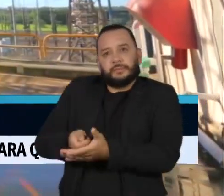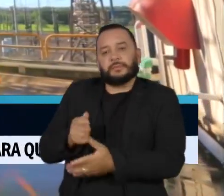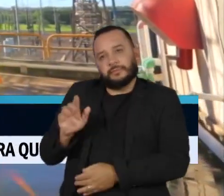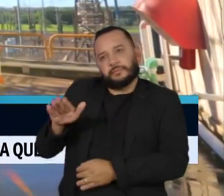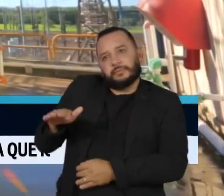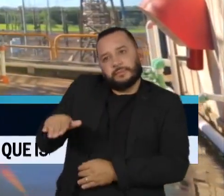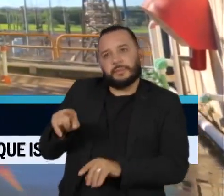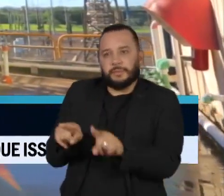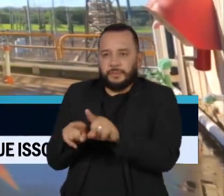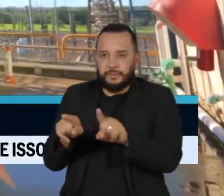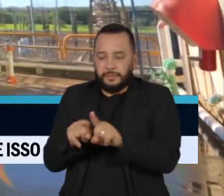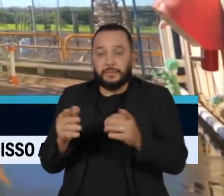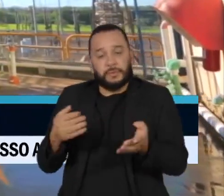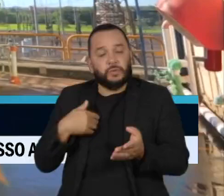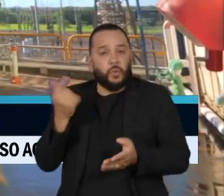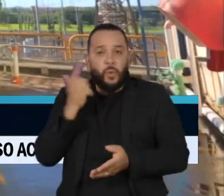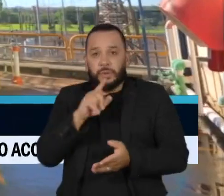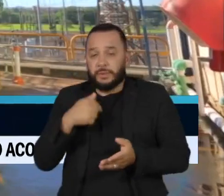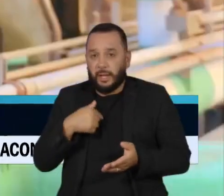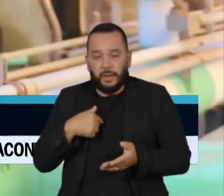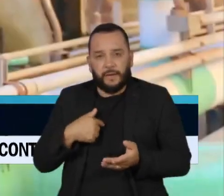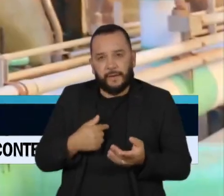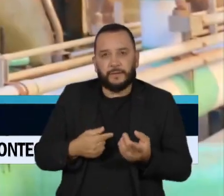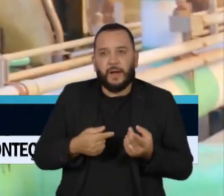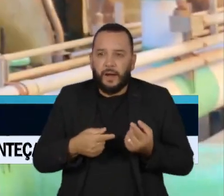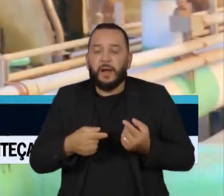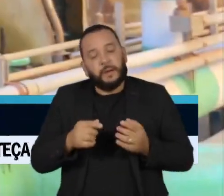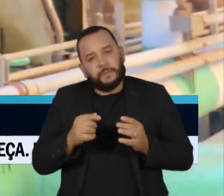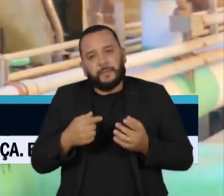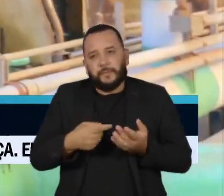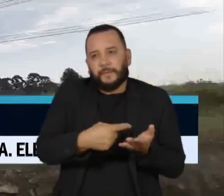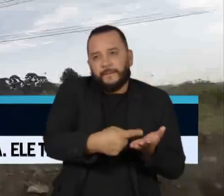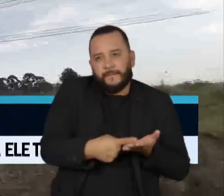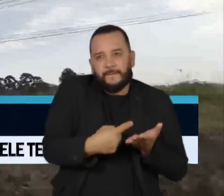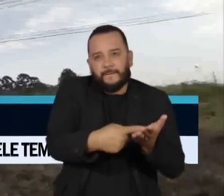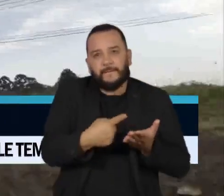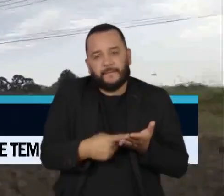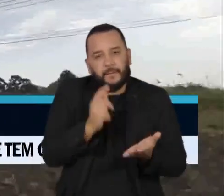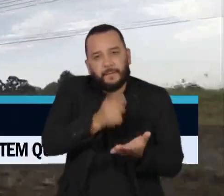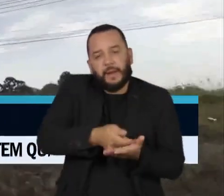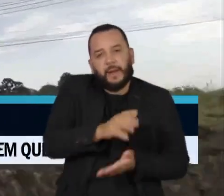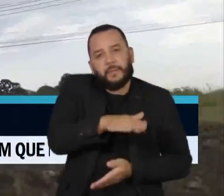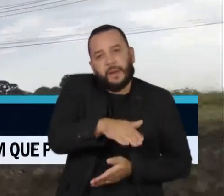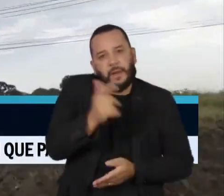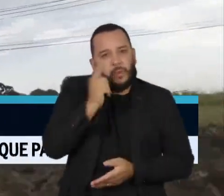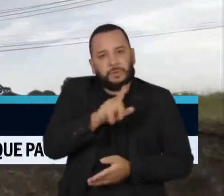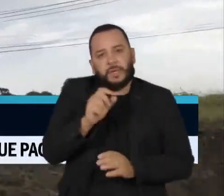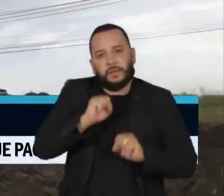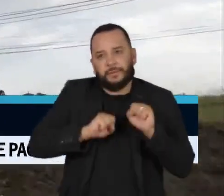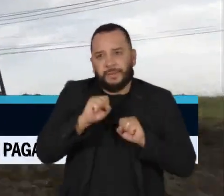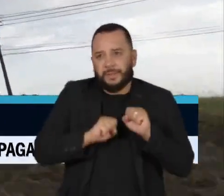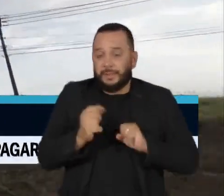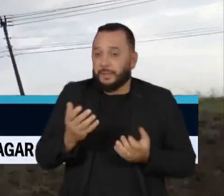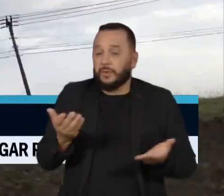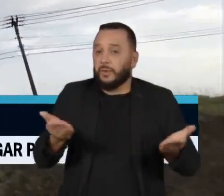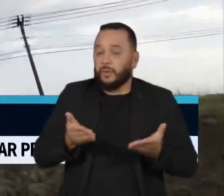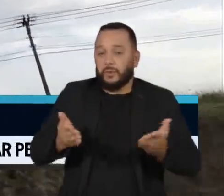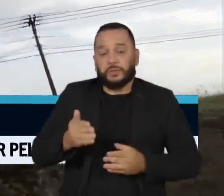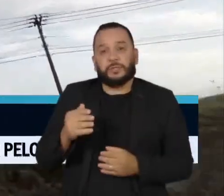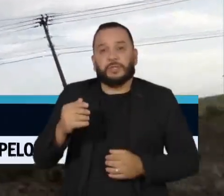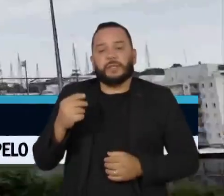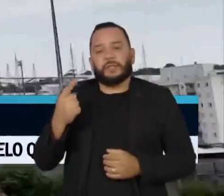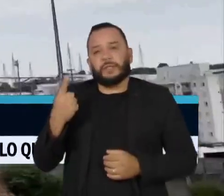fazendo com que o custo geral para o mercado livre seja menor. Hoje, em média, entre 15% 20